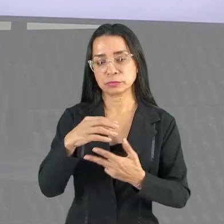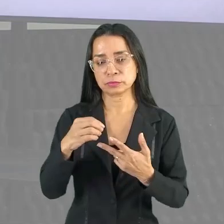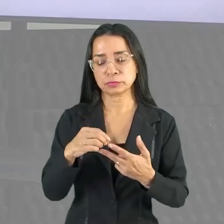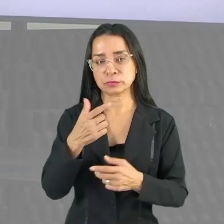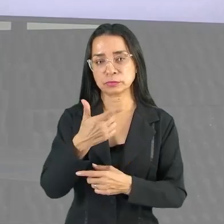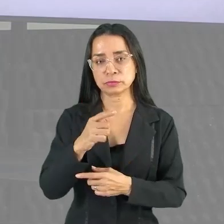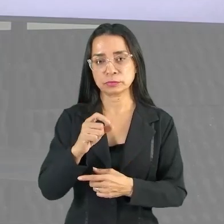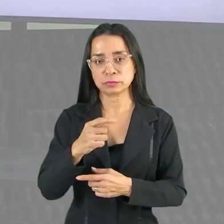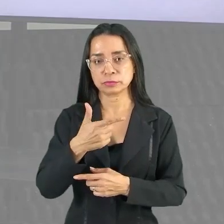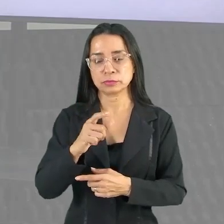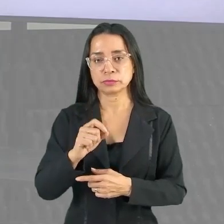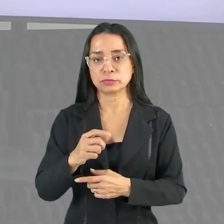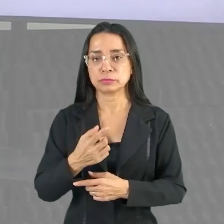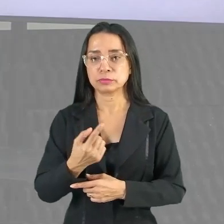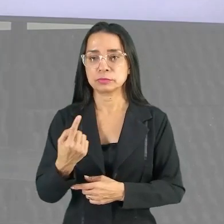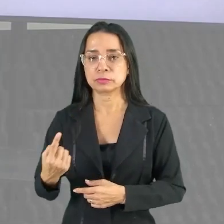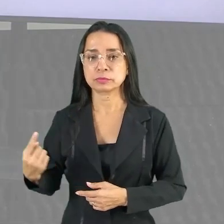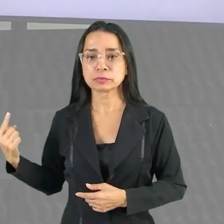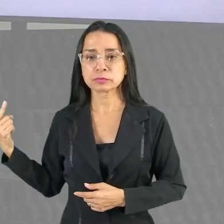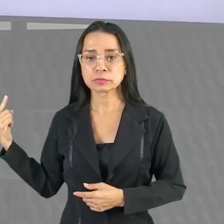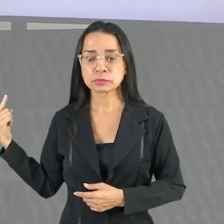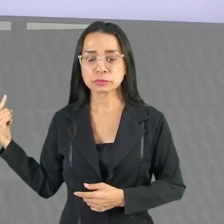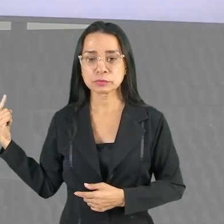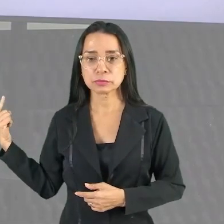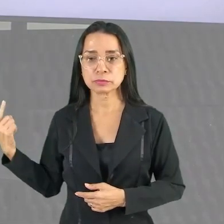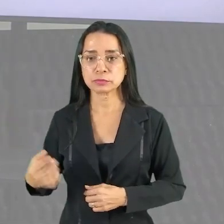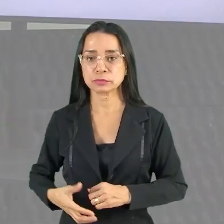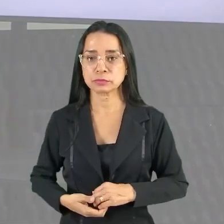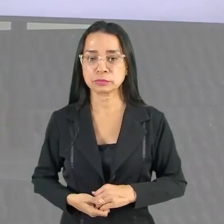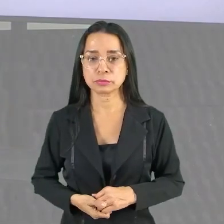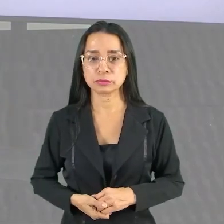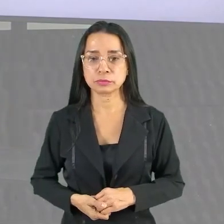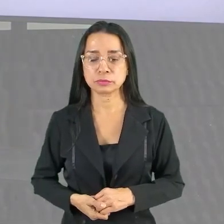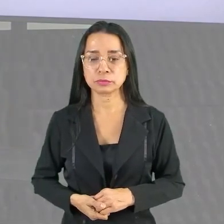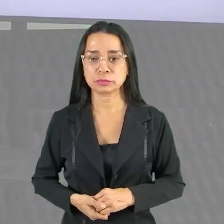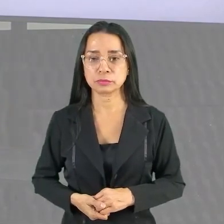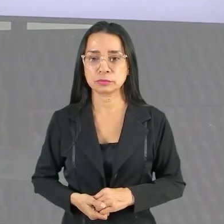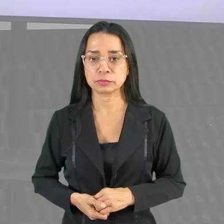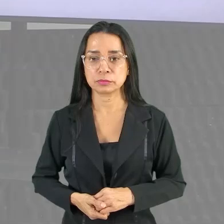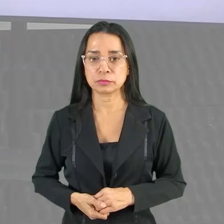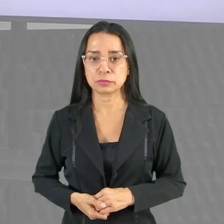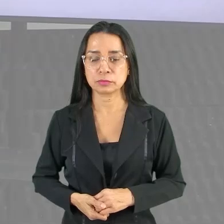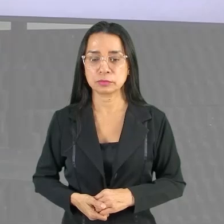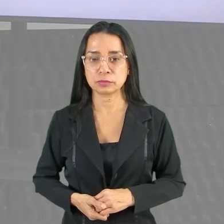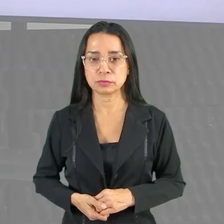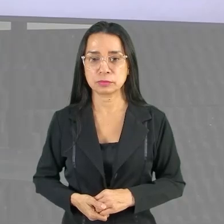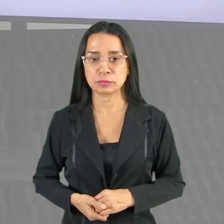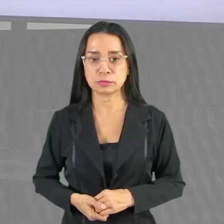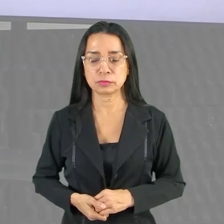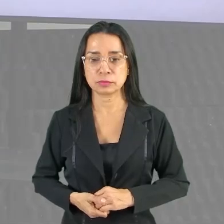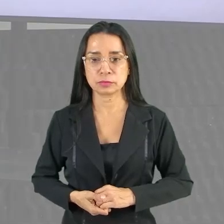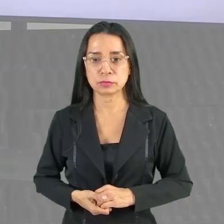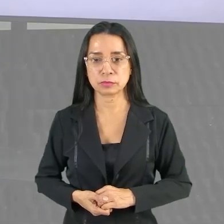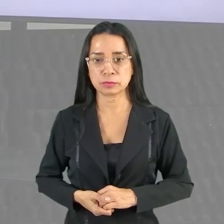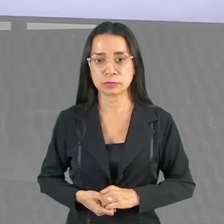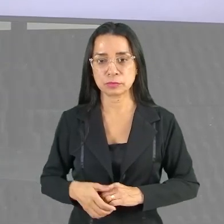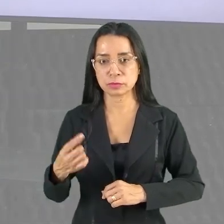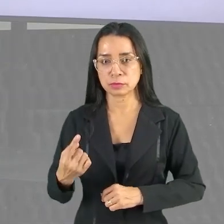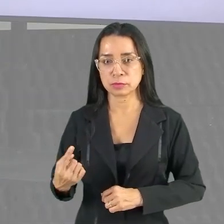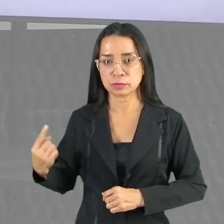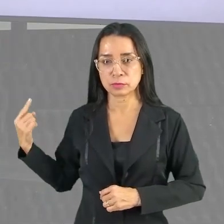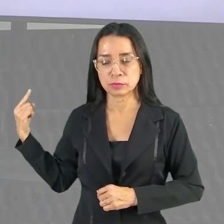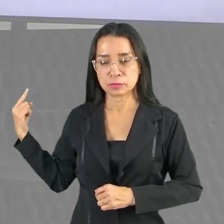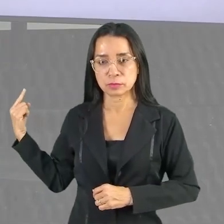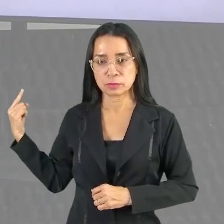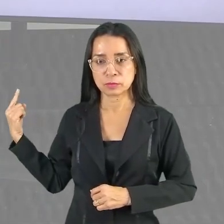Uma das mais contundentes críticas ao discurso da aptidão física relacionada à saúde está no